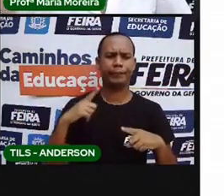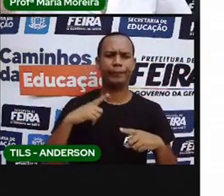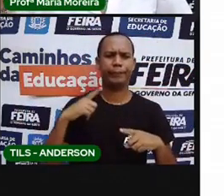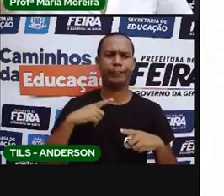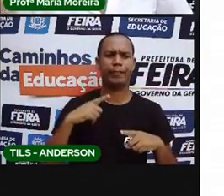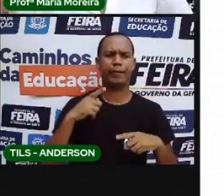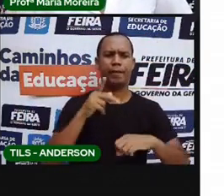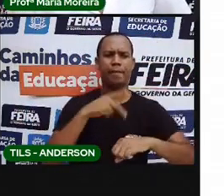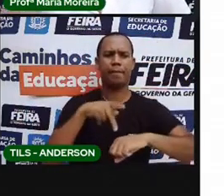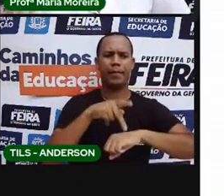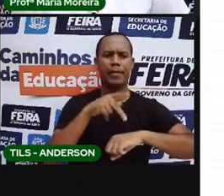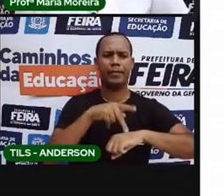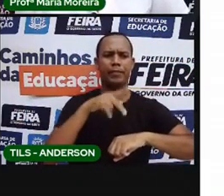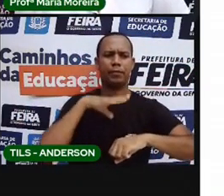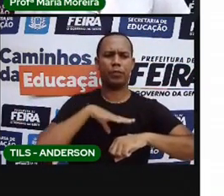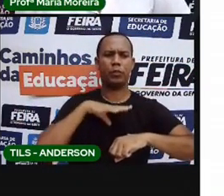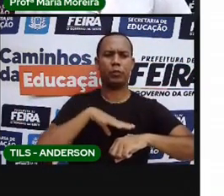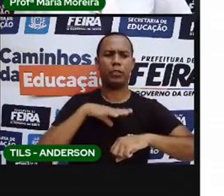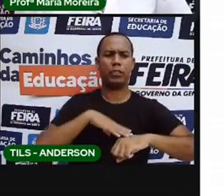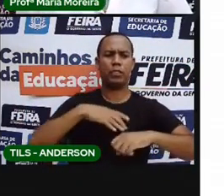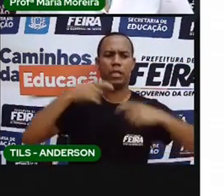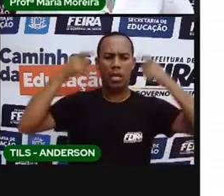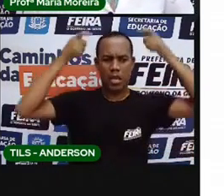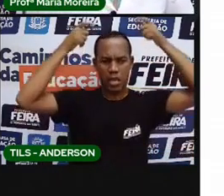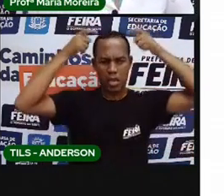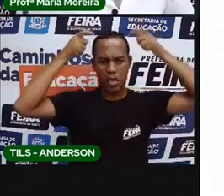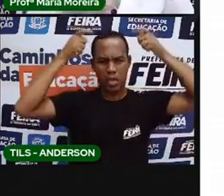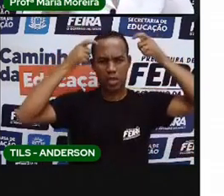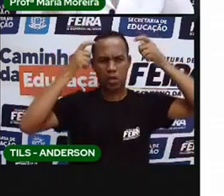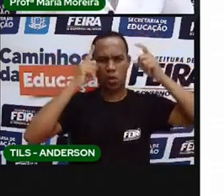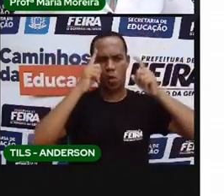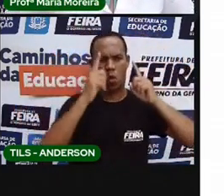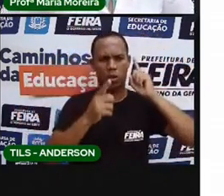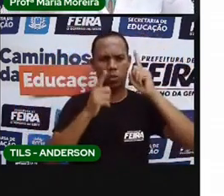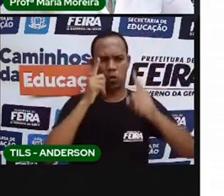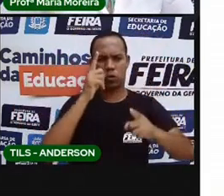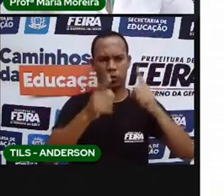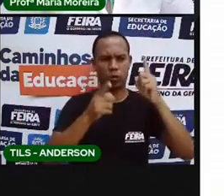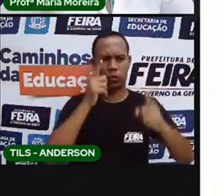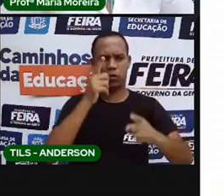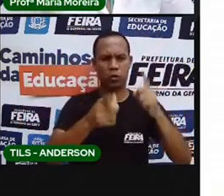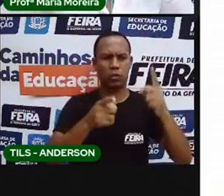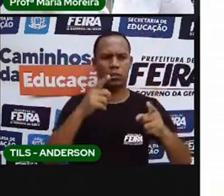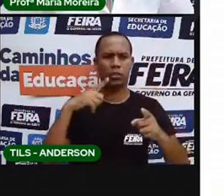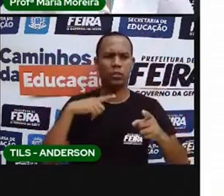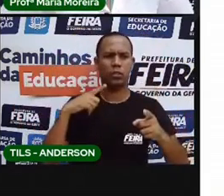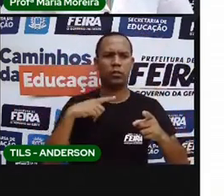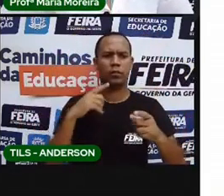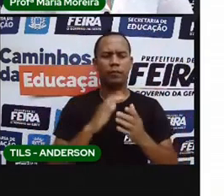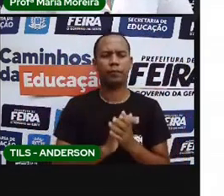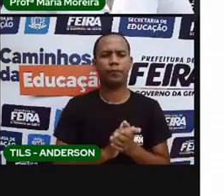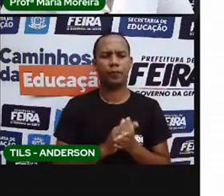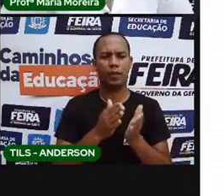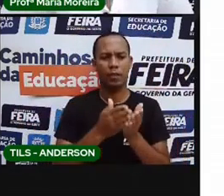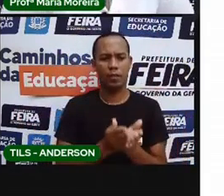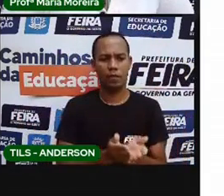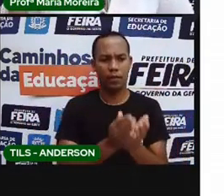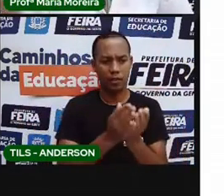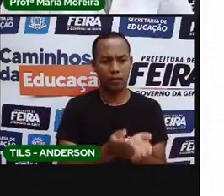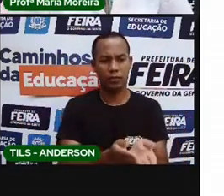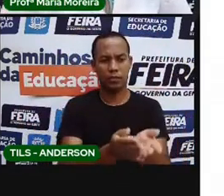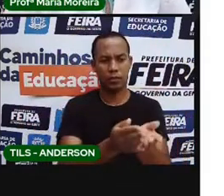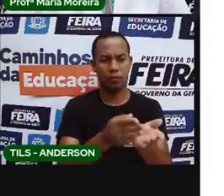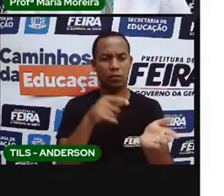E esse rei é que dava o quê? As ordens. E aí, esse rei, na verdade, uma coroa portuguesa, durante as grandes navegações. O que